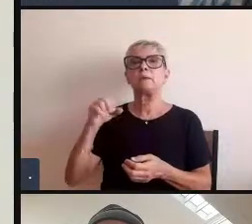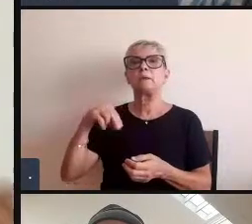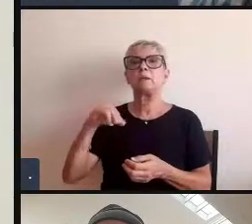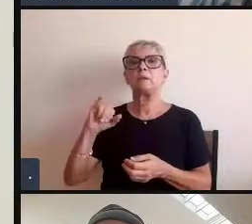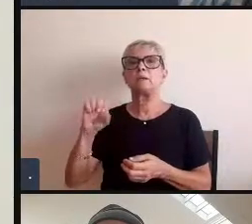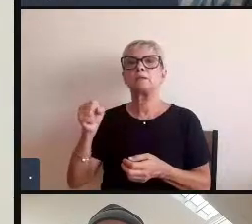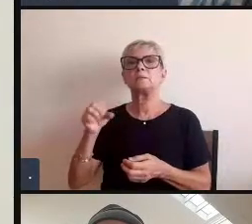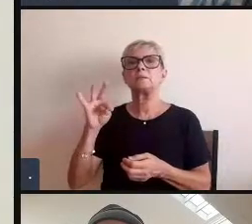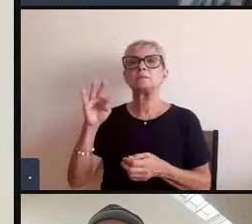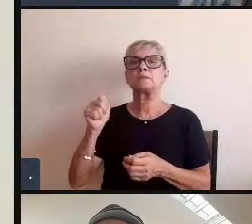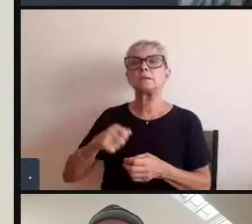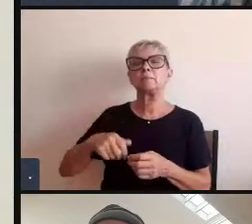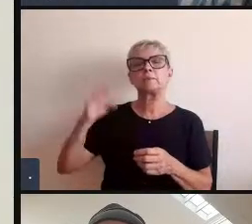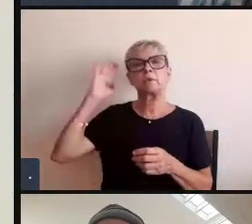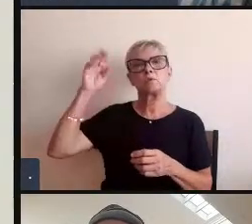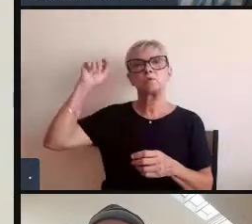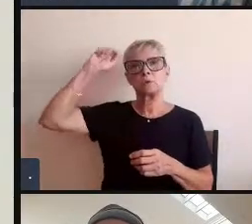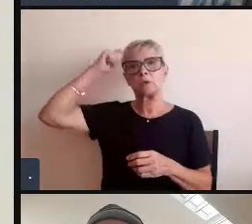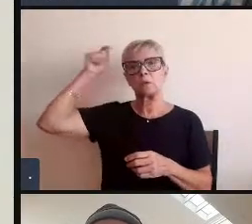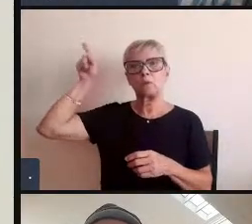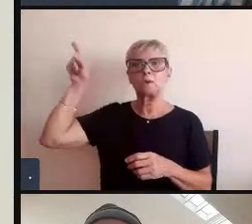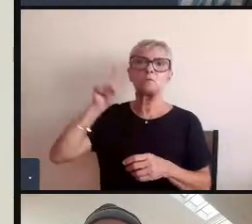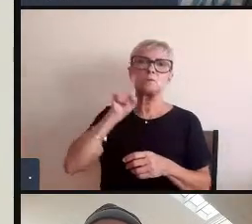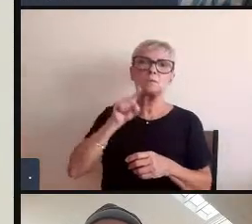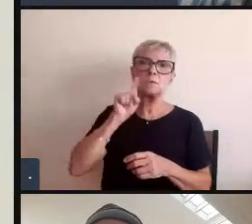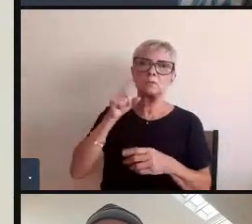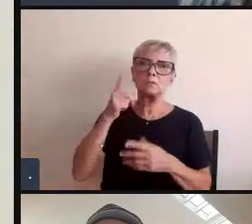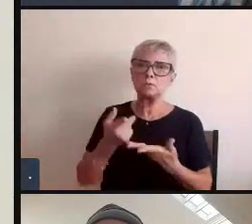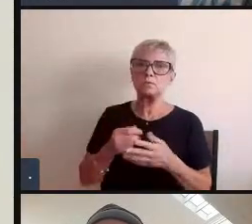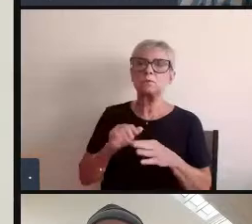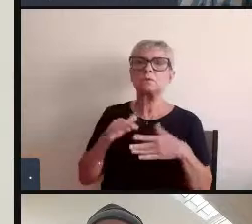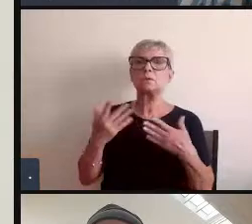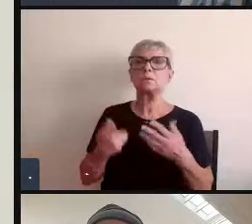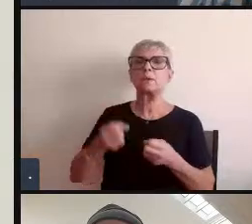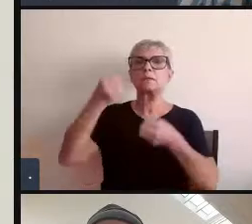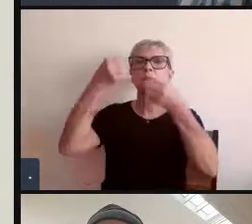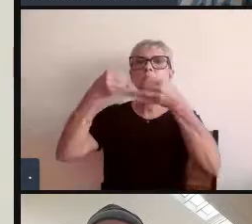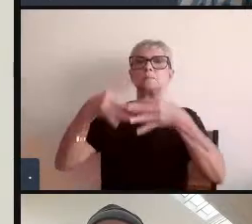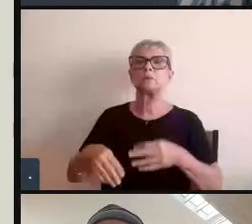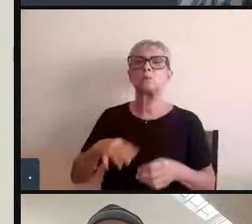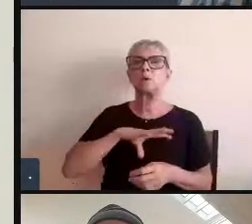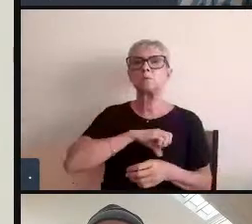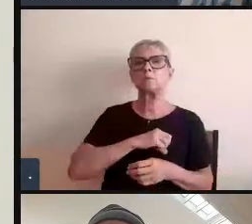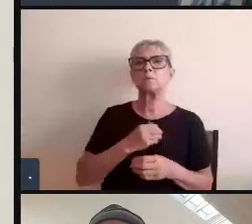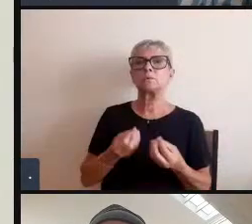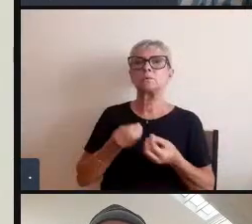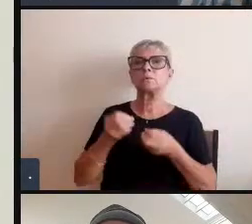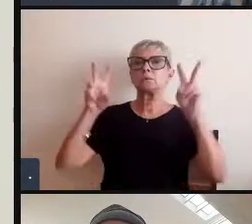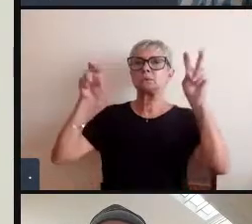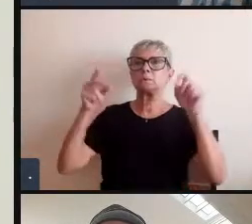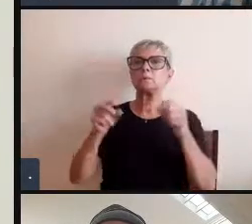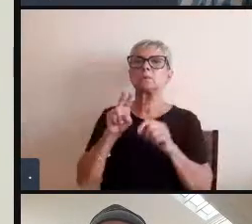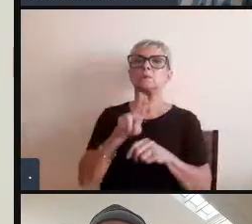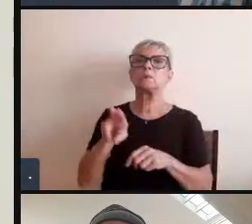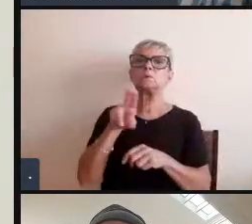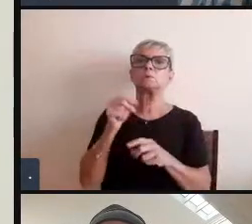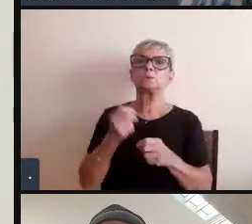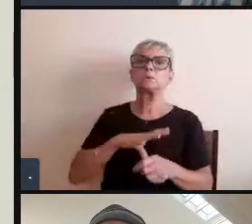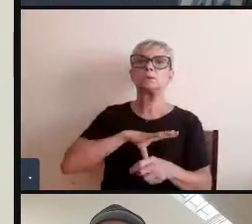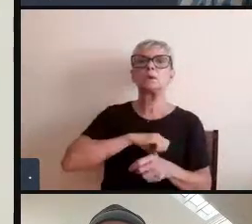negro nos Estados Unidos e aí ela define o amor e um dos termos que ela usa é que o amor é